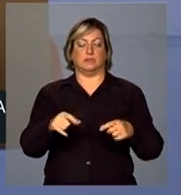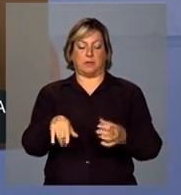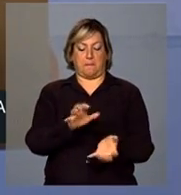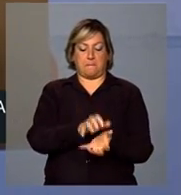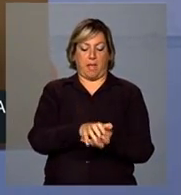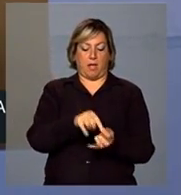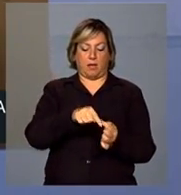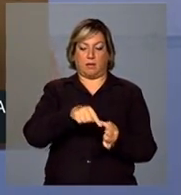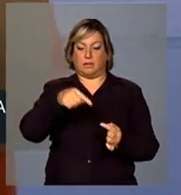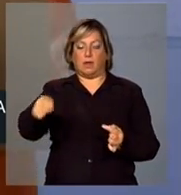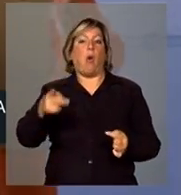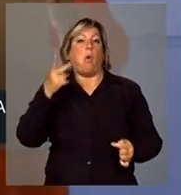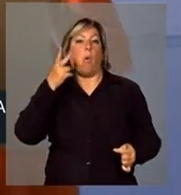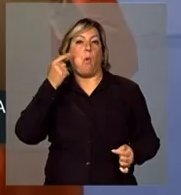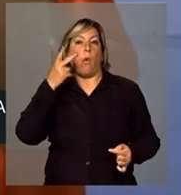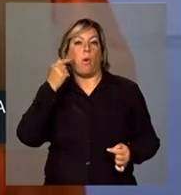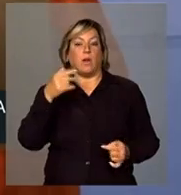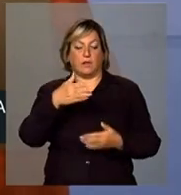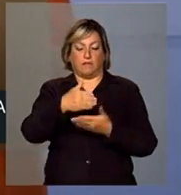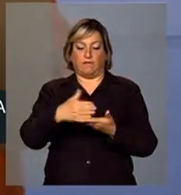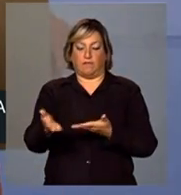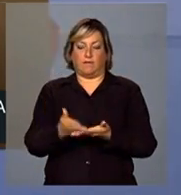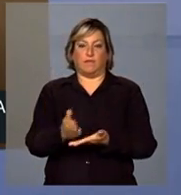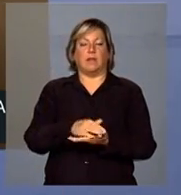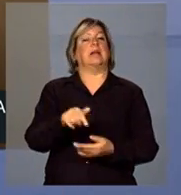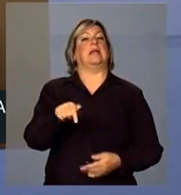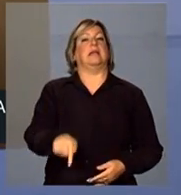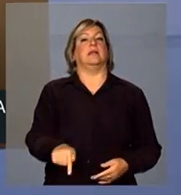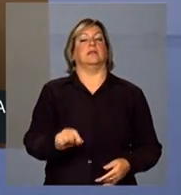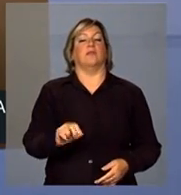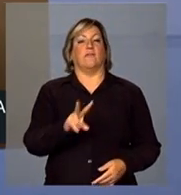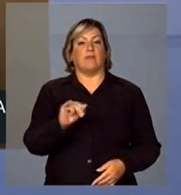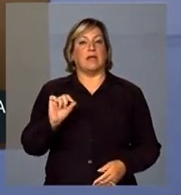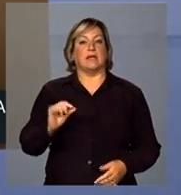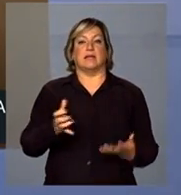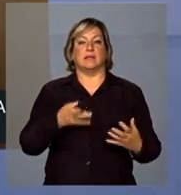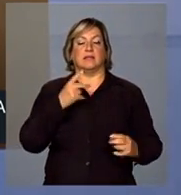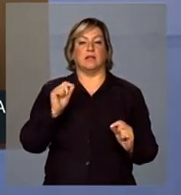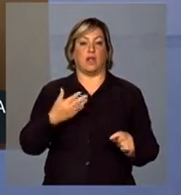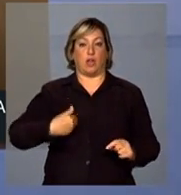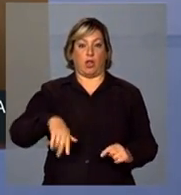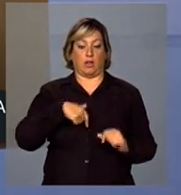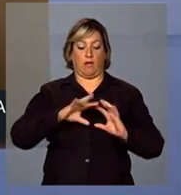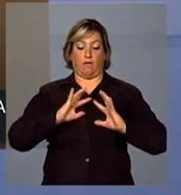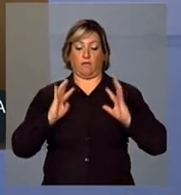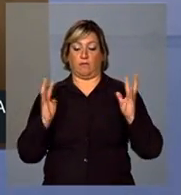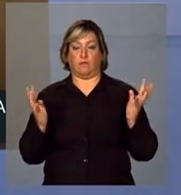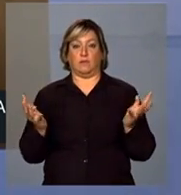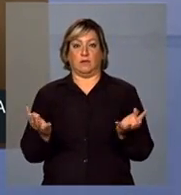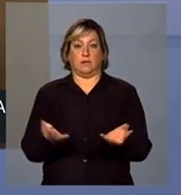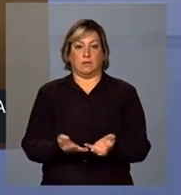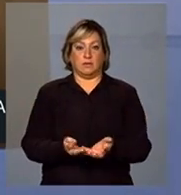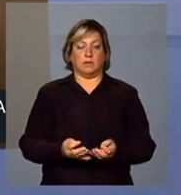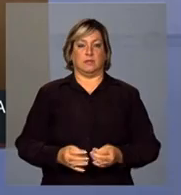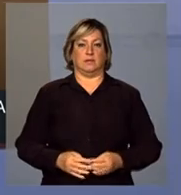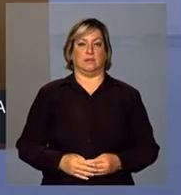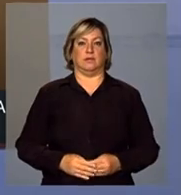Ceará e isto vai significar que nós estamos cercando, cercando,